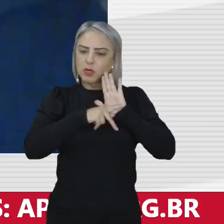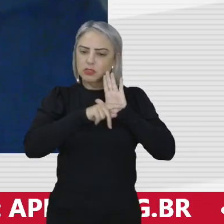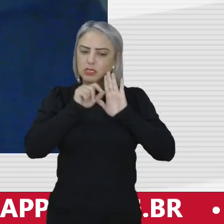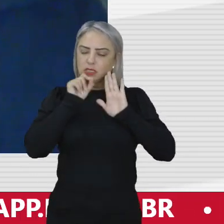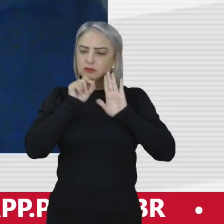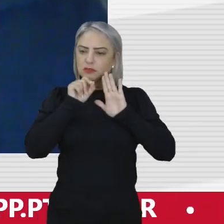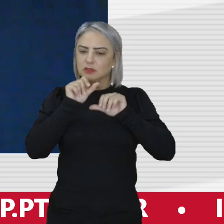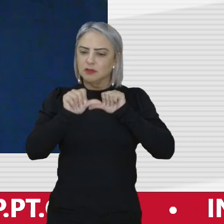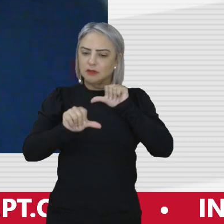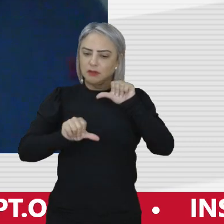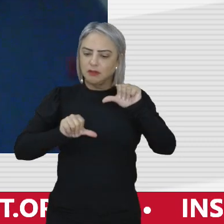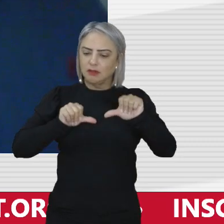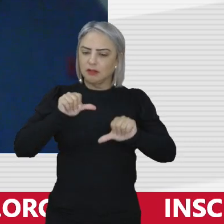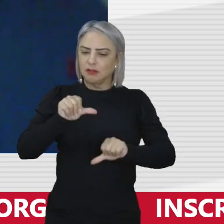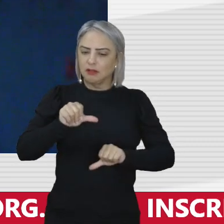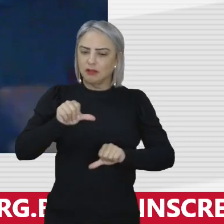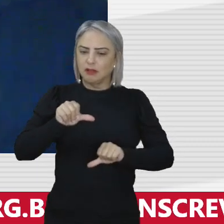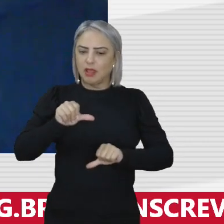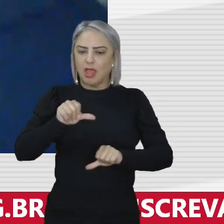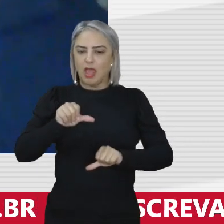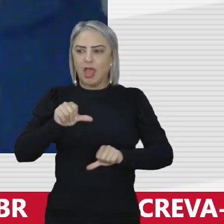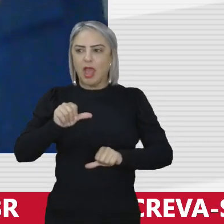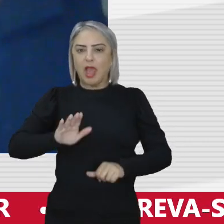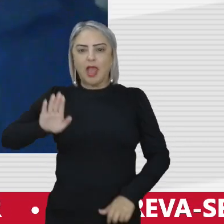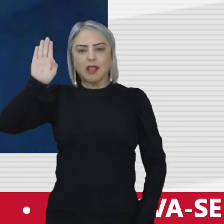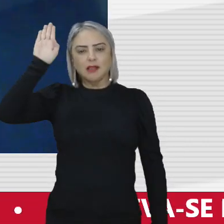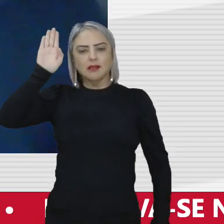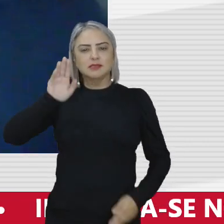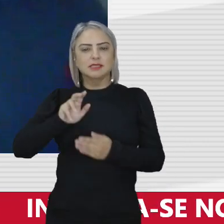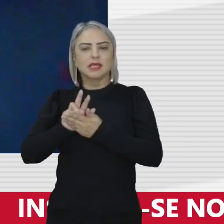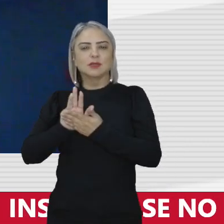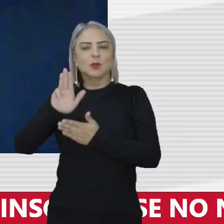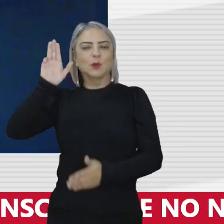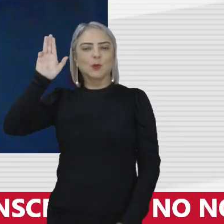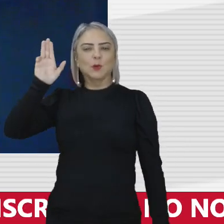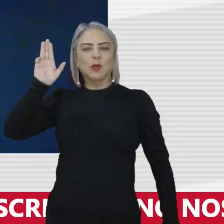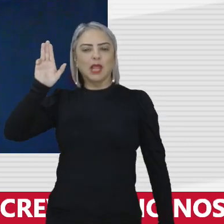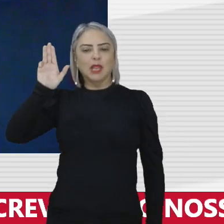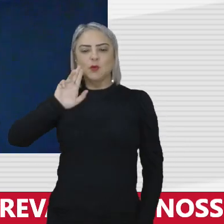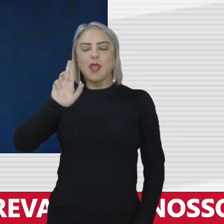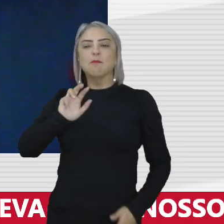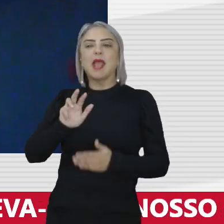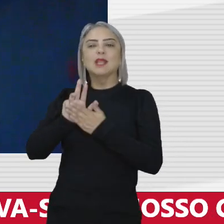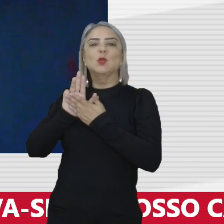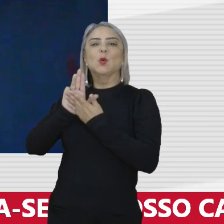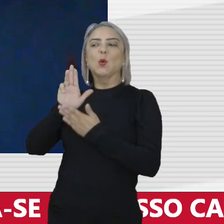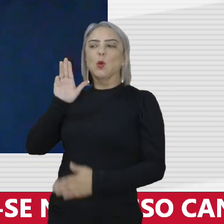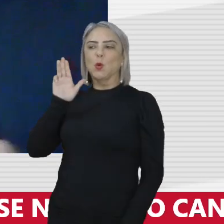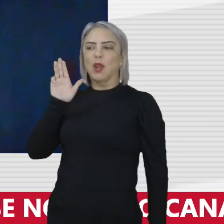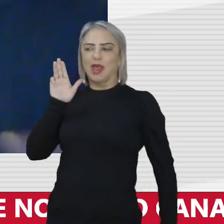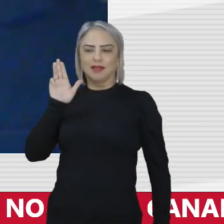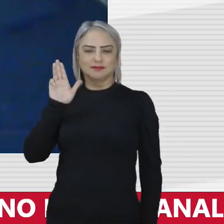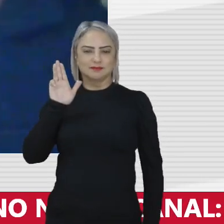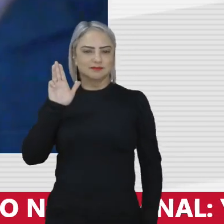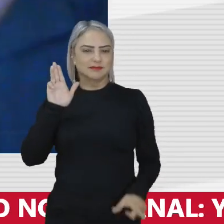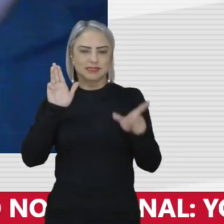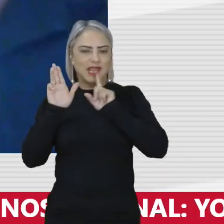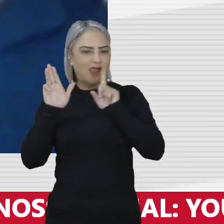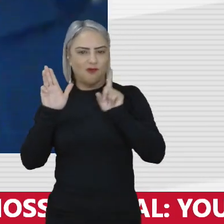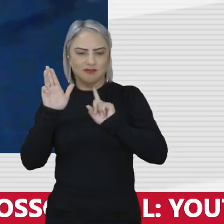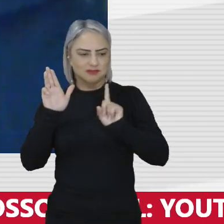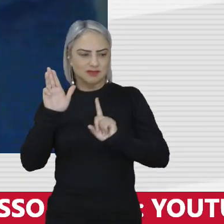virou a candidatura do Lula porque a candidatura do Lula hoje não é mais a candidatura do Lula não é mais uma